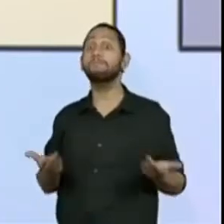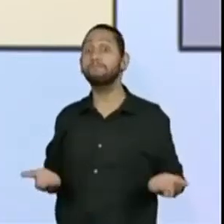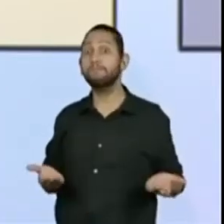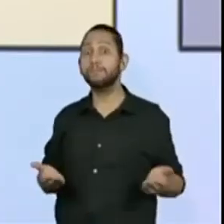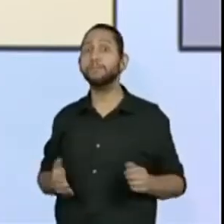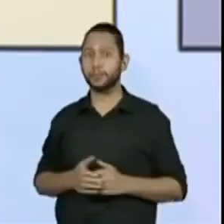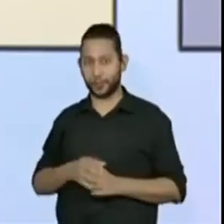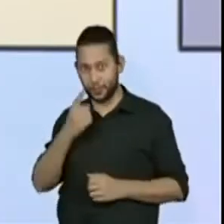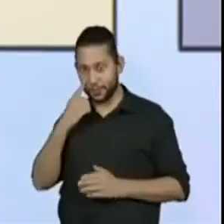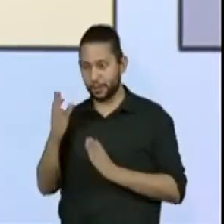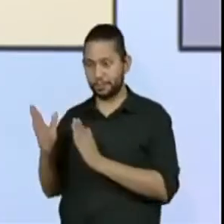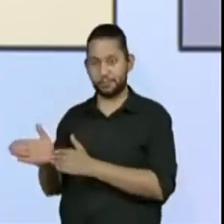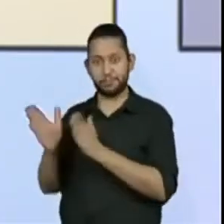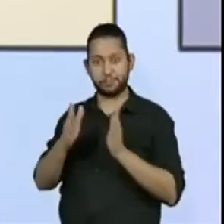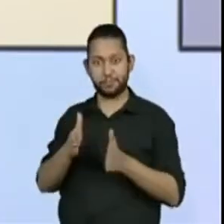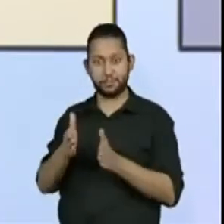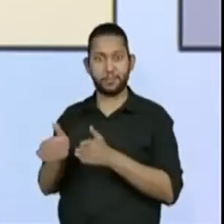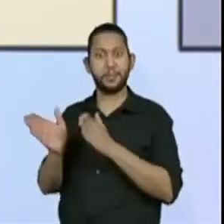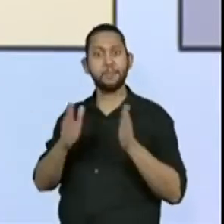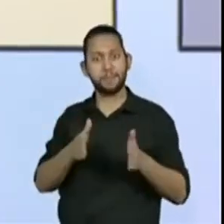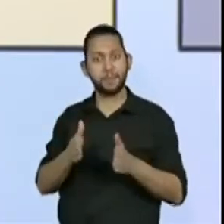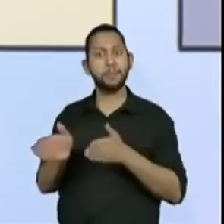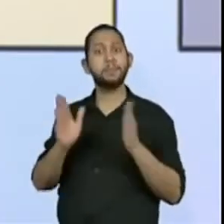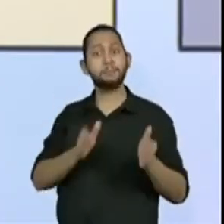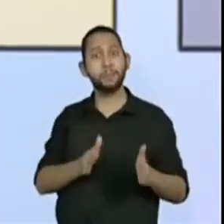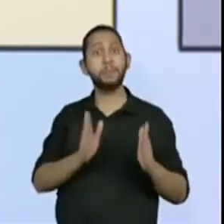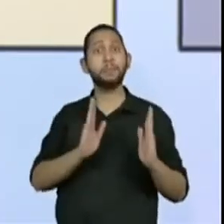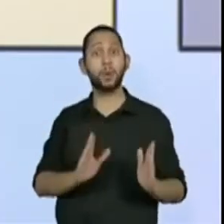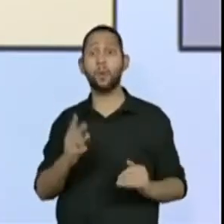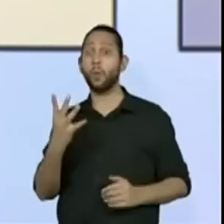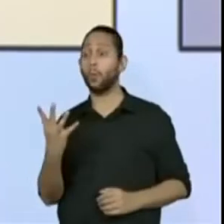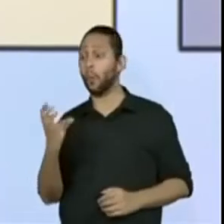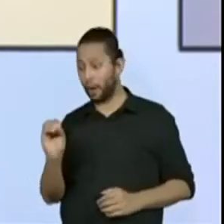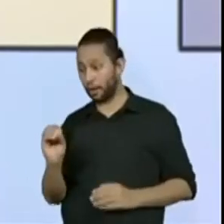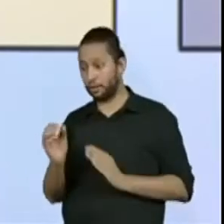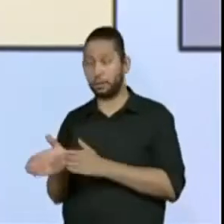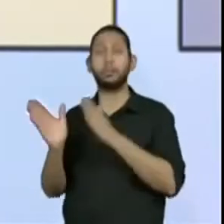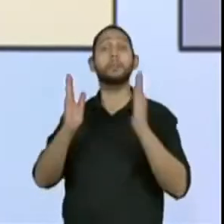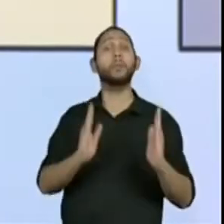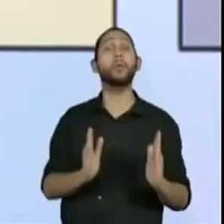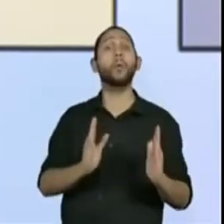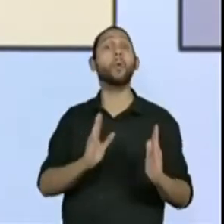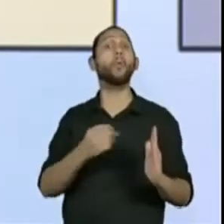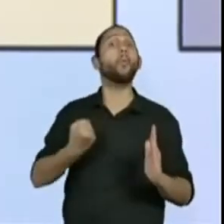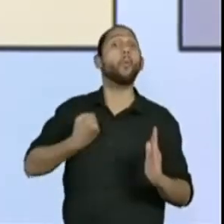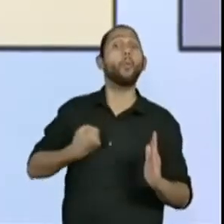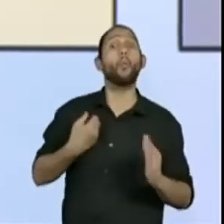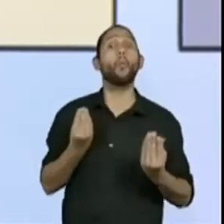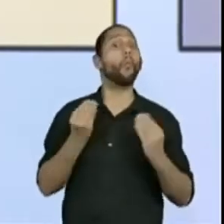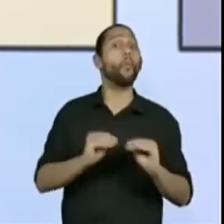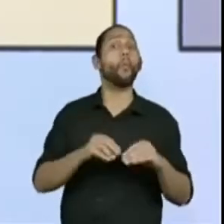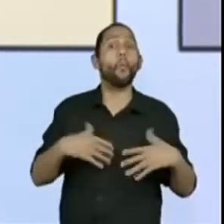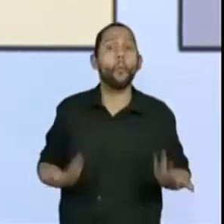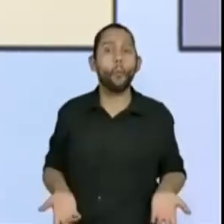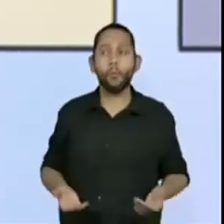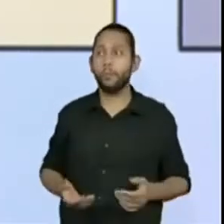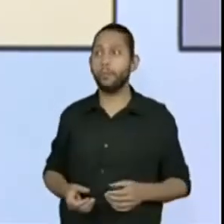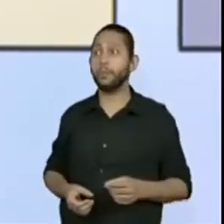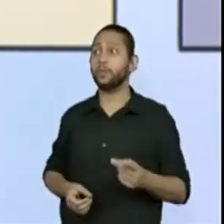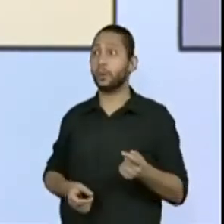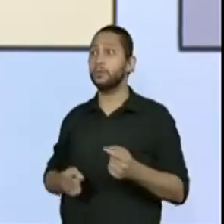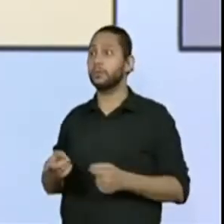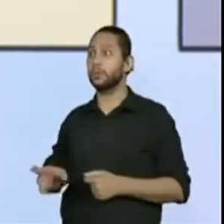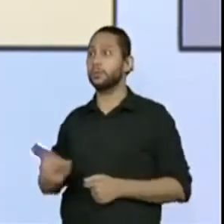próximo número? E aí? Olha, a Rebeca já respondeu, mas eu não vou dar a resposta agora, ok? Só quero receber.